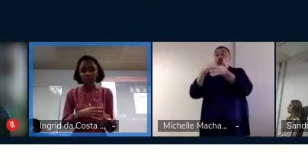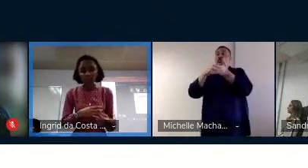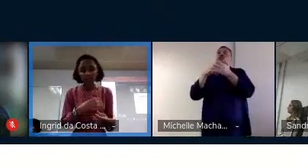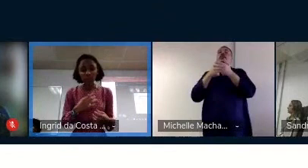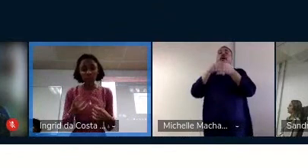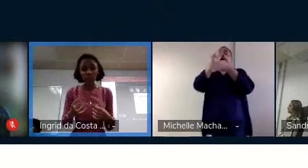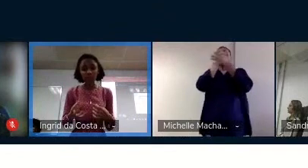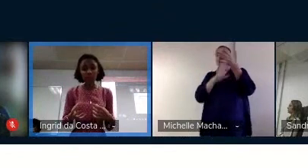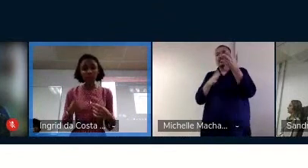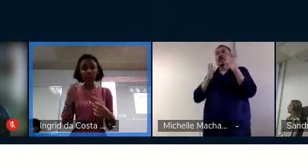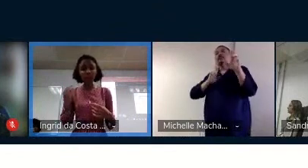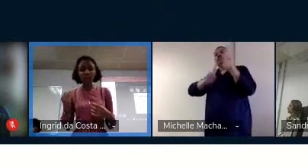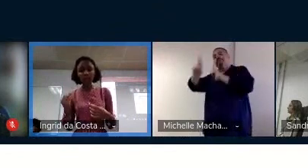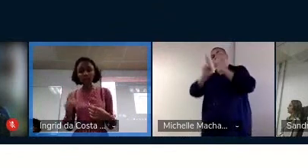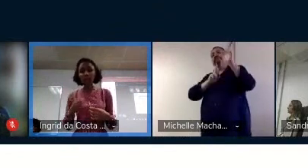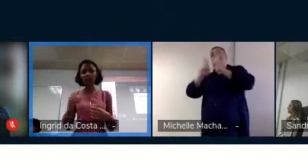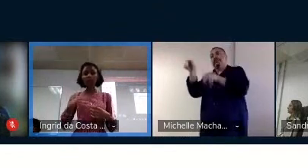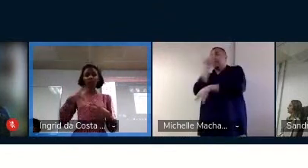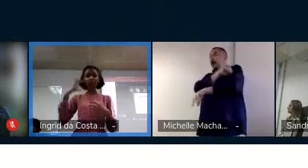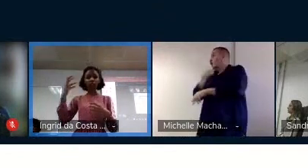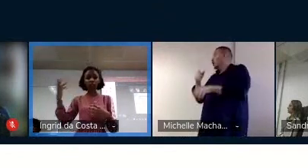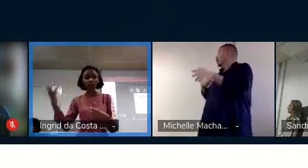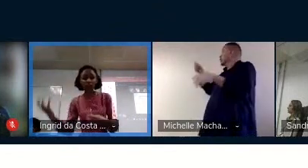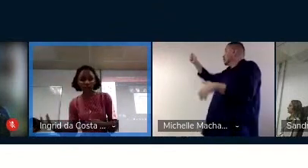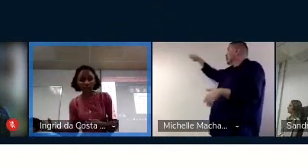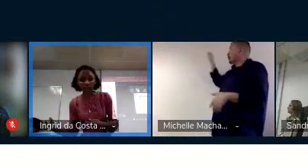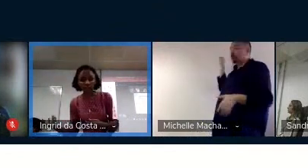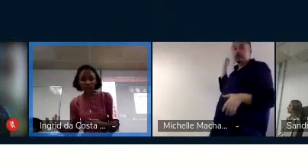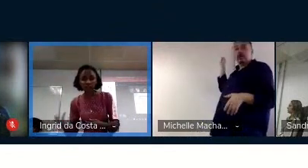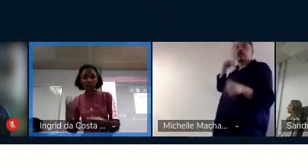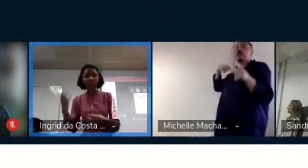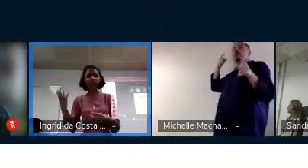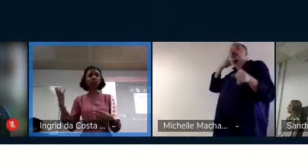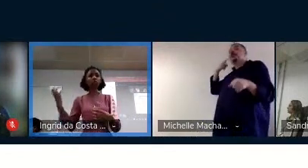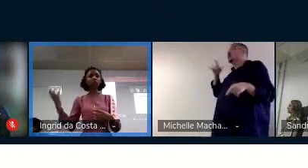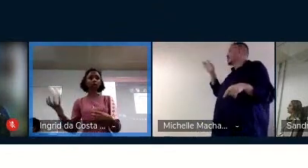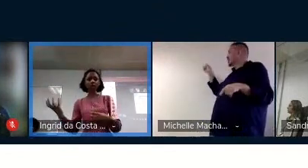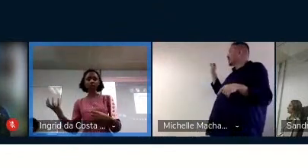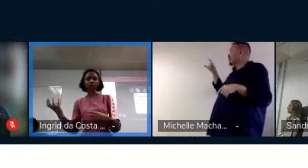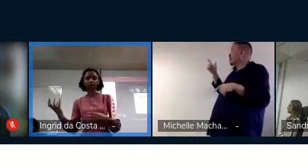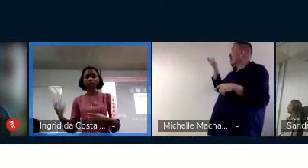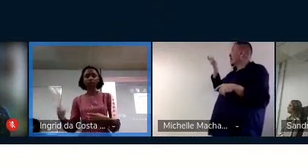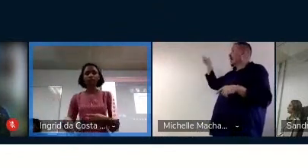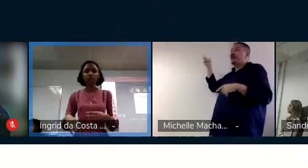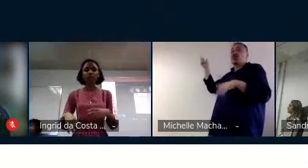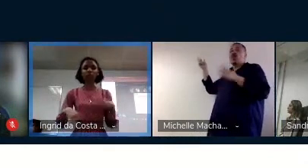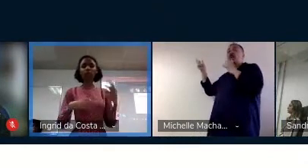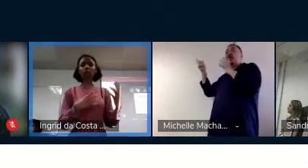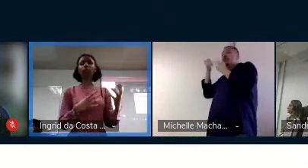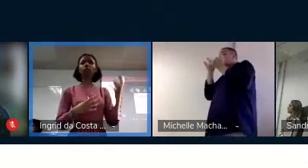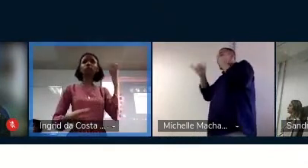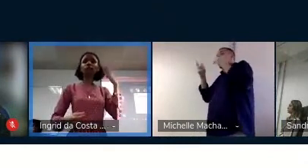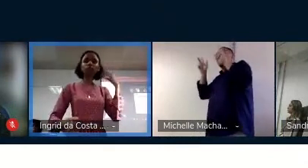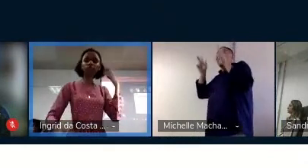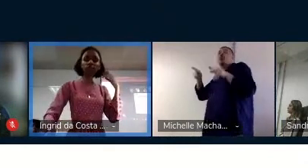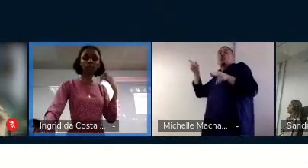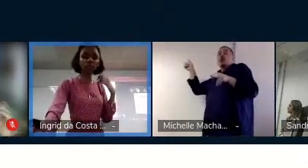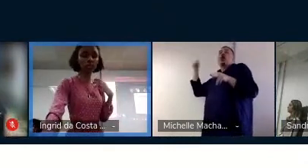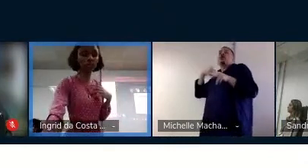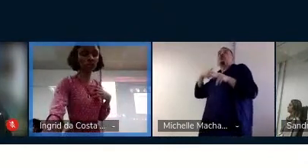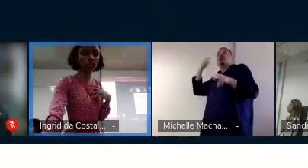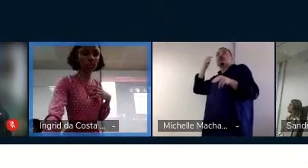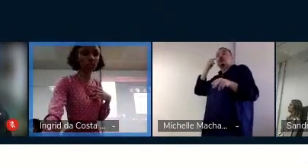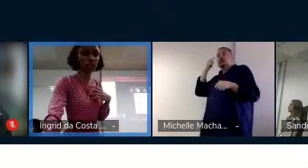no quadro e vocês vão ter que pensar se conhecem outras palavras parecidas com essa. Que é uma forma de ir